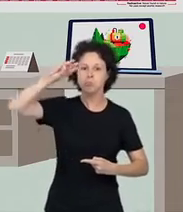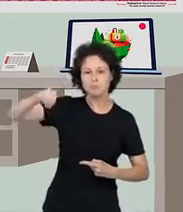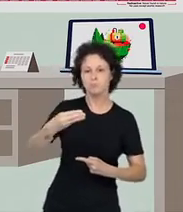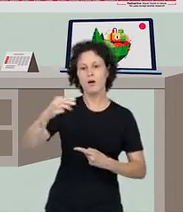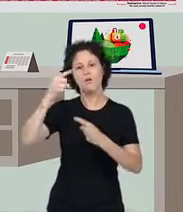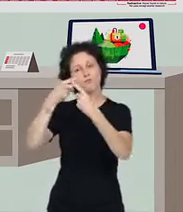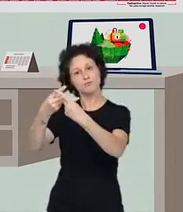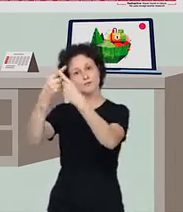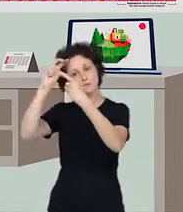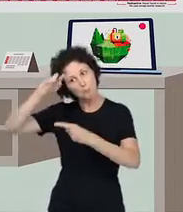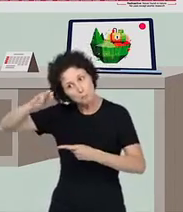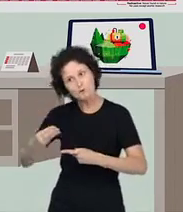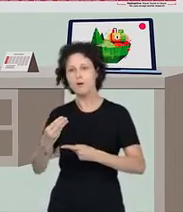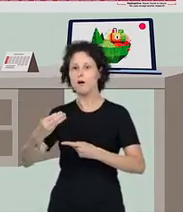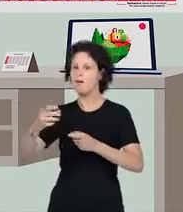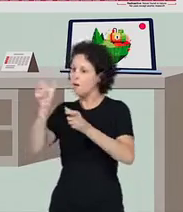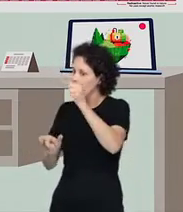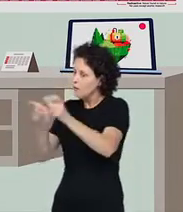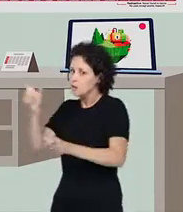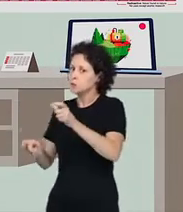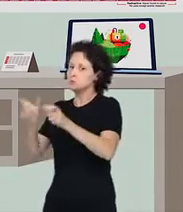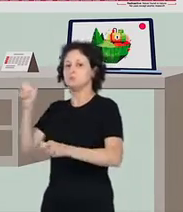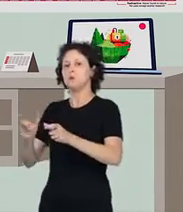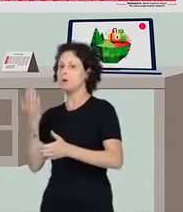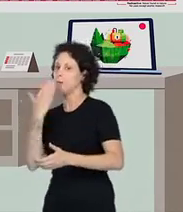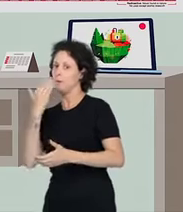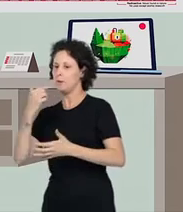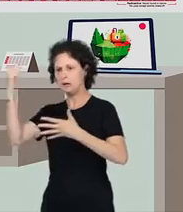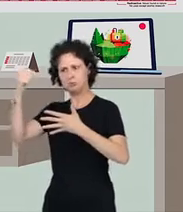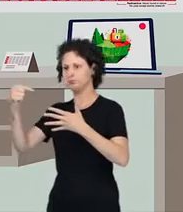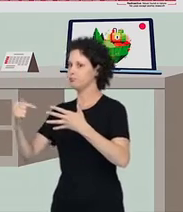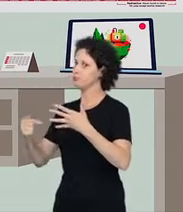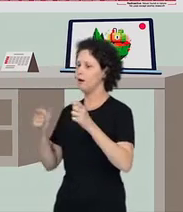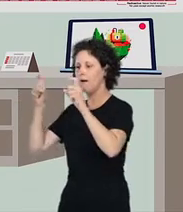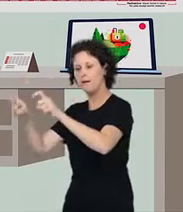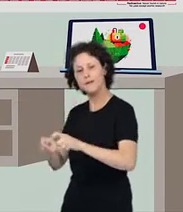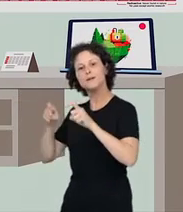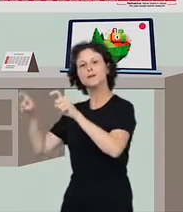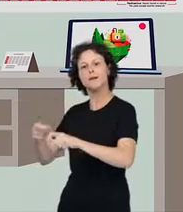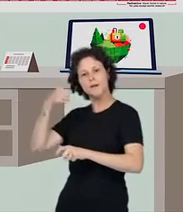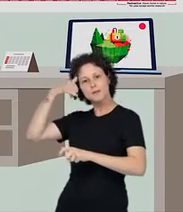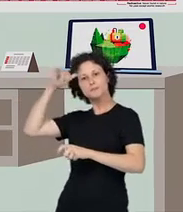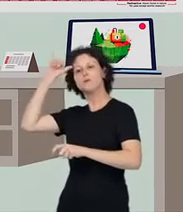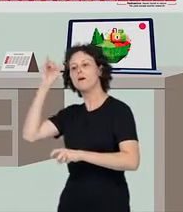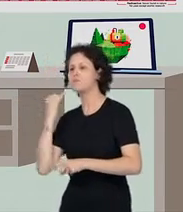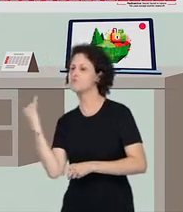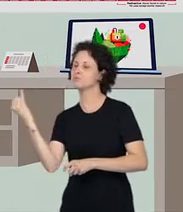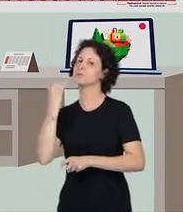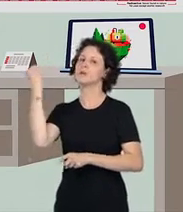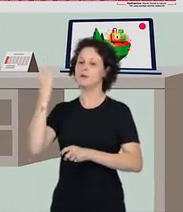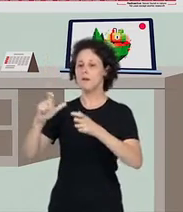milhão de milhões. Haja comida para tanta gente! E é por isso que a pecuária é tão importante, pois ela nos dá